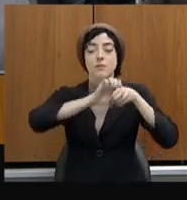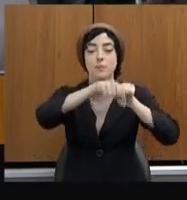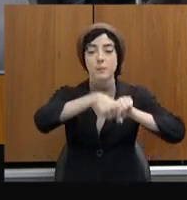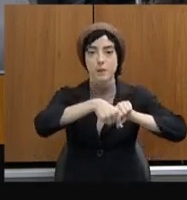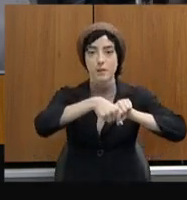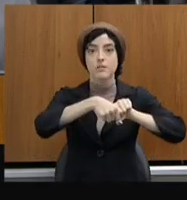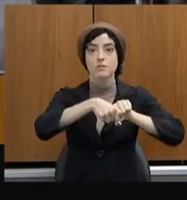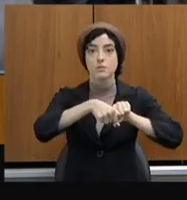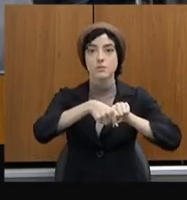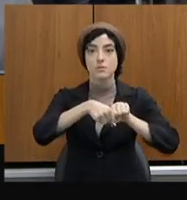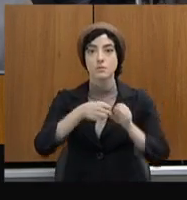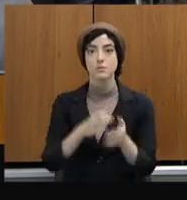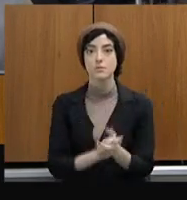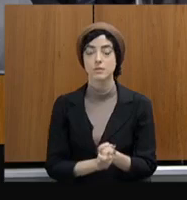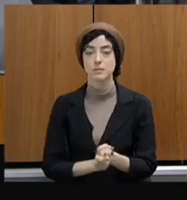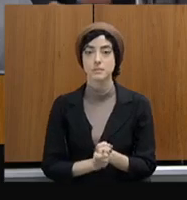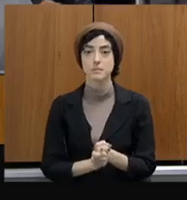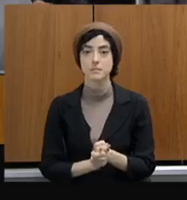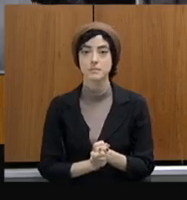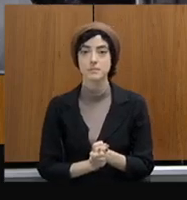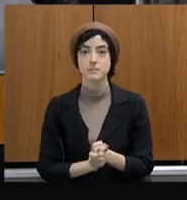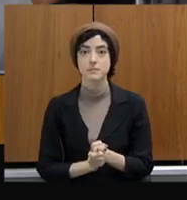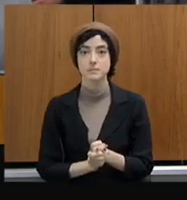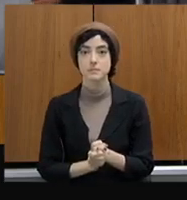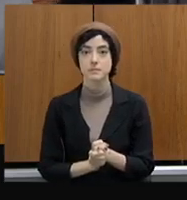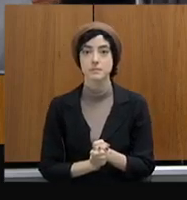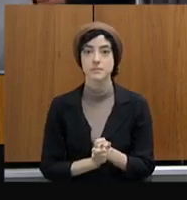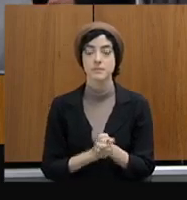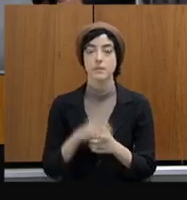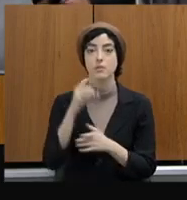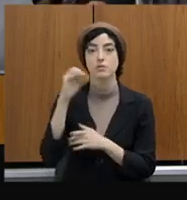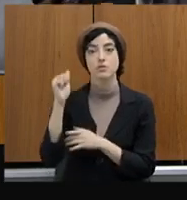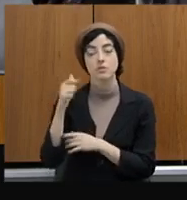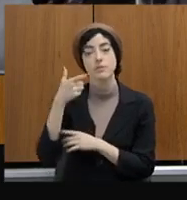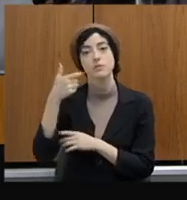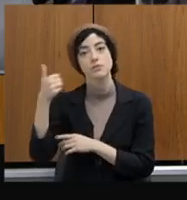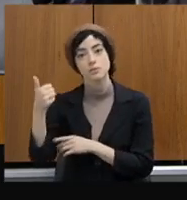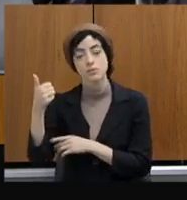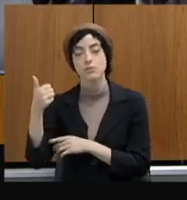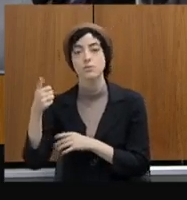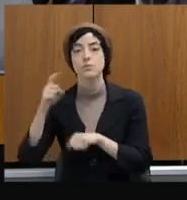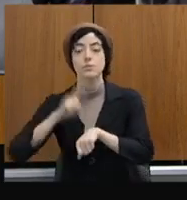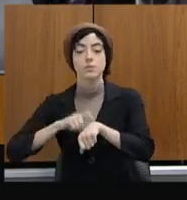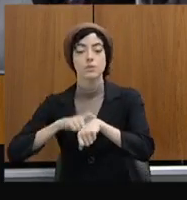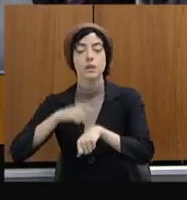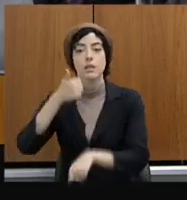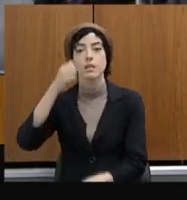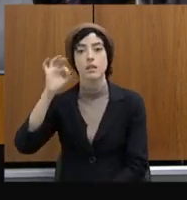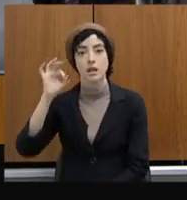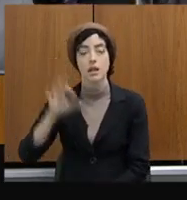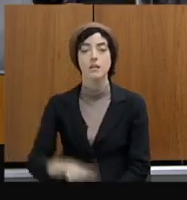nós chegaremos aí a essa